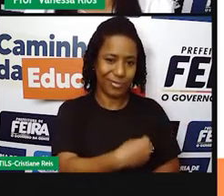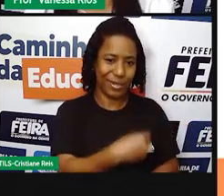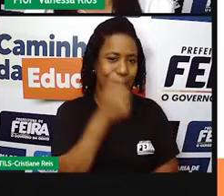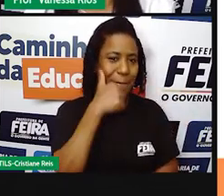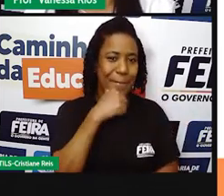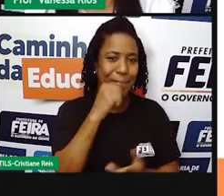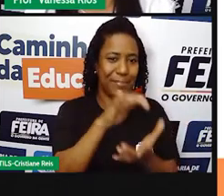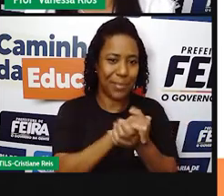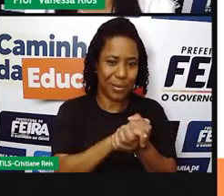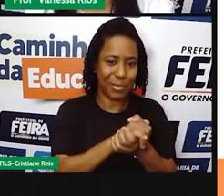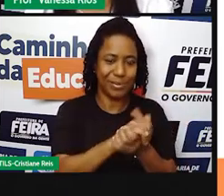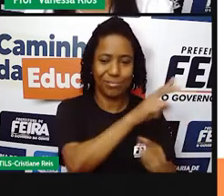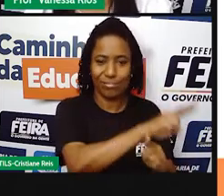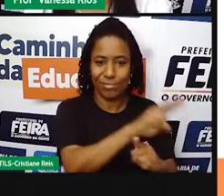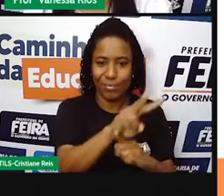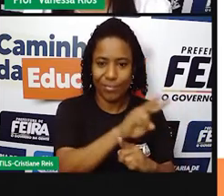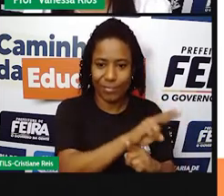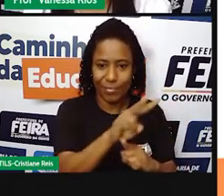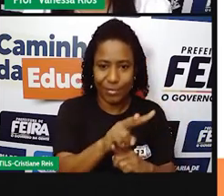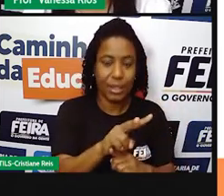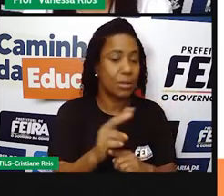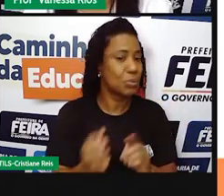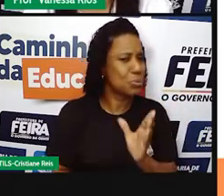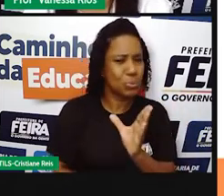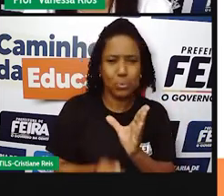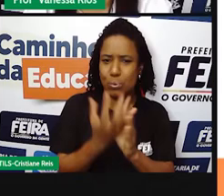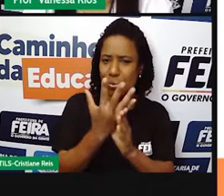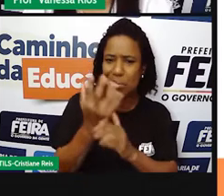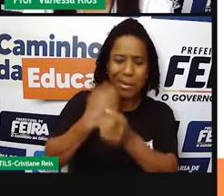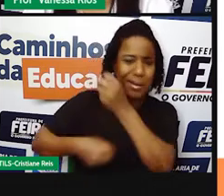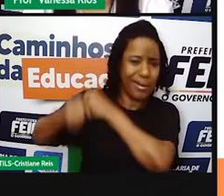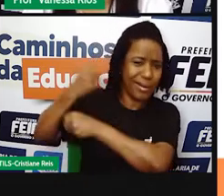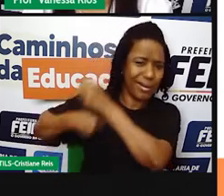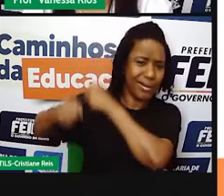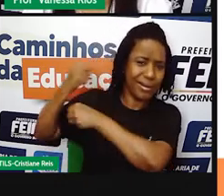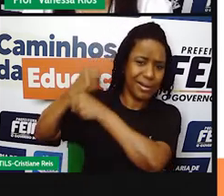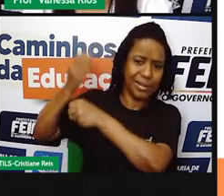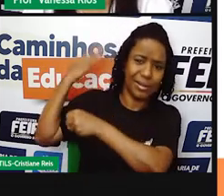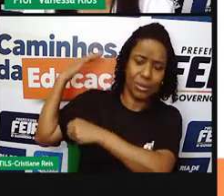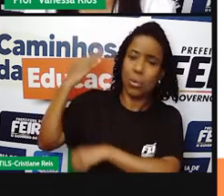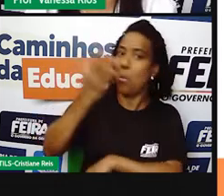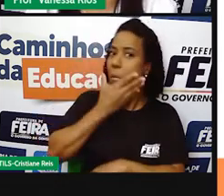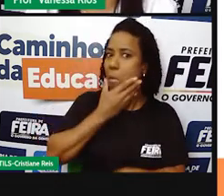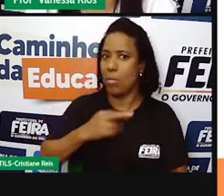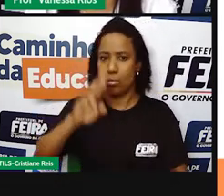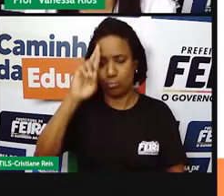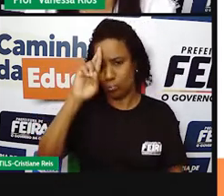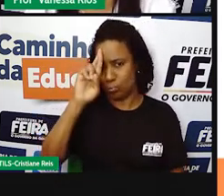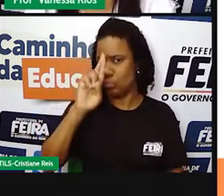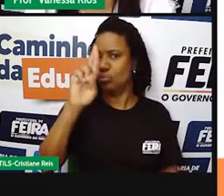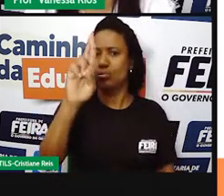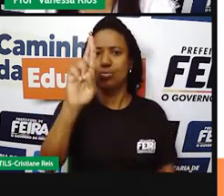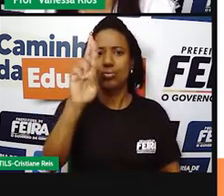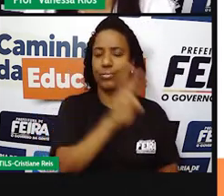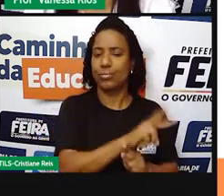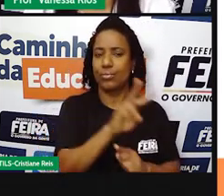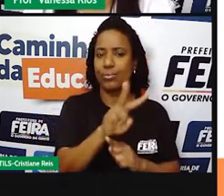organização familiar, então, surgiu aí há muitos anos. Onde a chefia, né? Onde